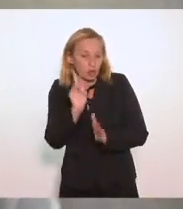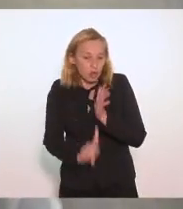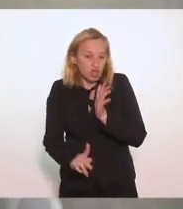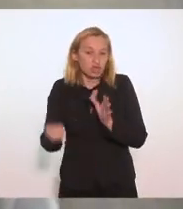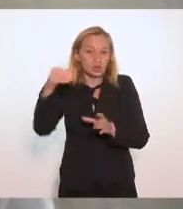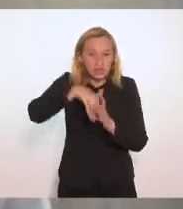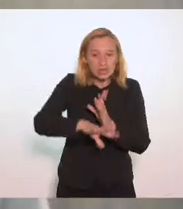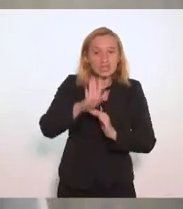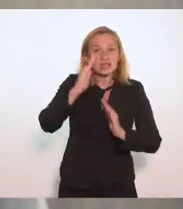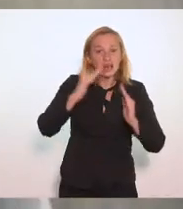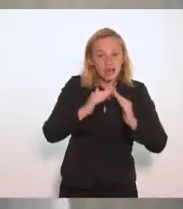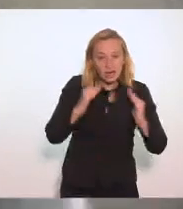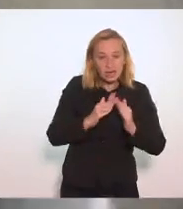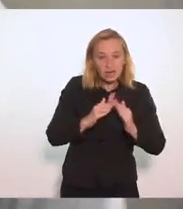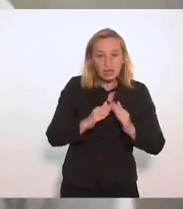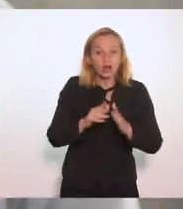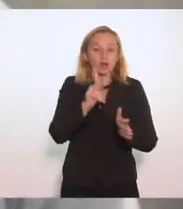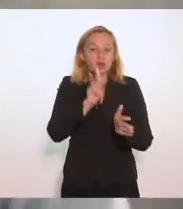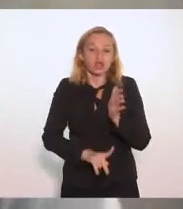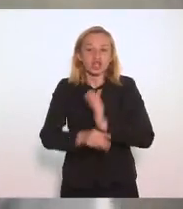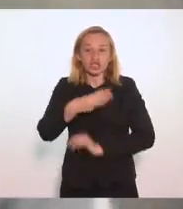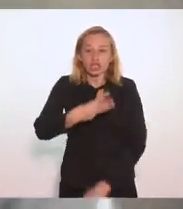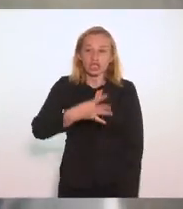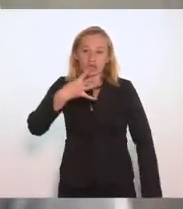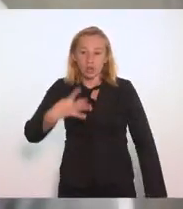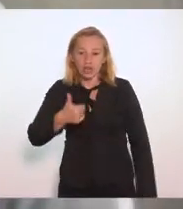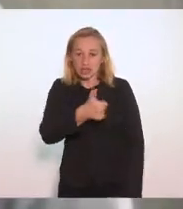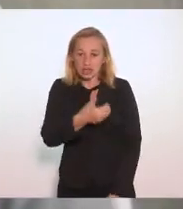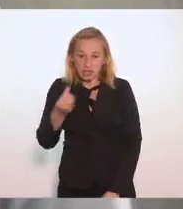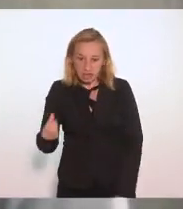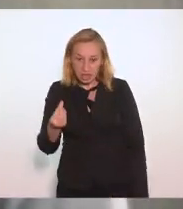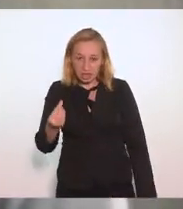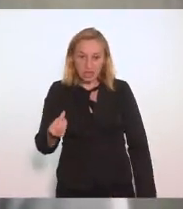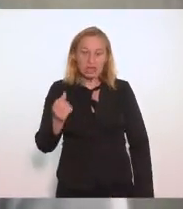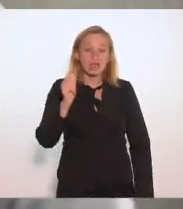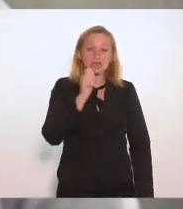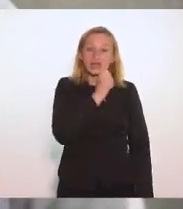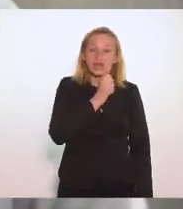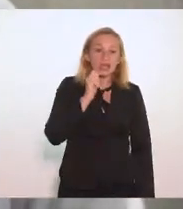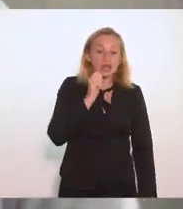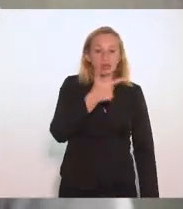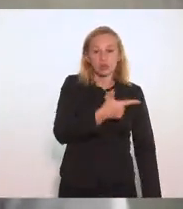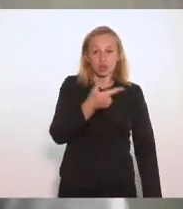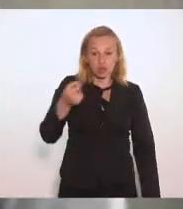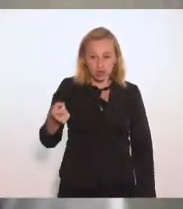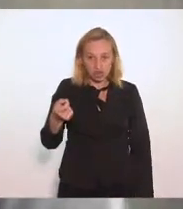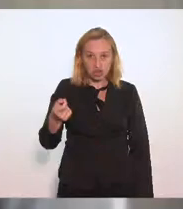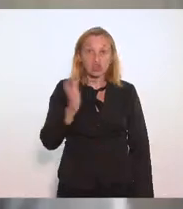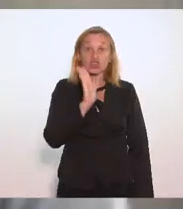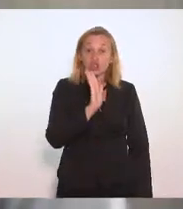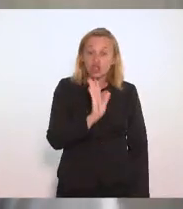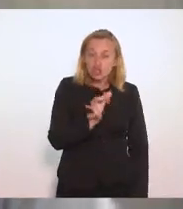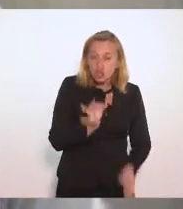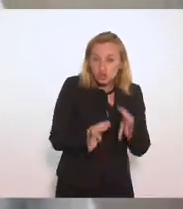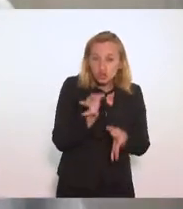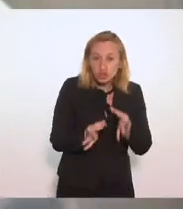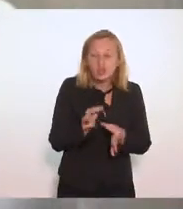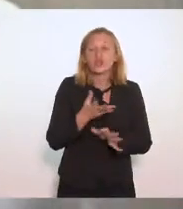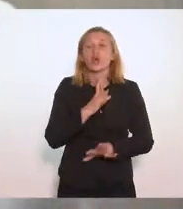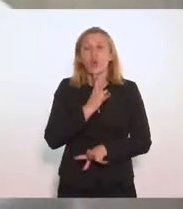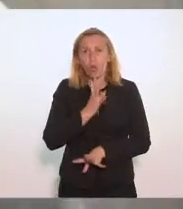que é o projeto 3416 de setembro de 2010 de 2020 justamente no sentido de